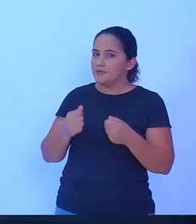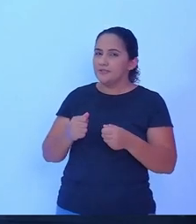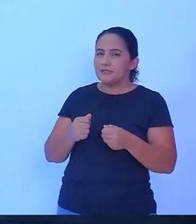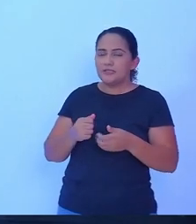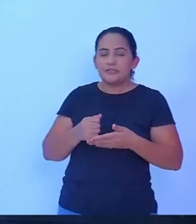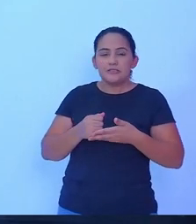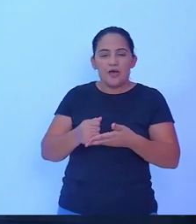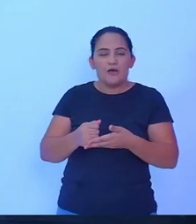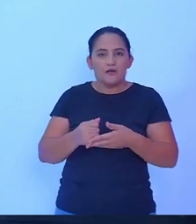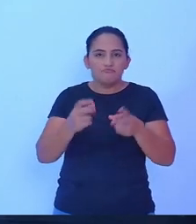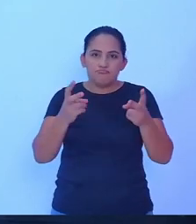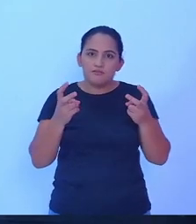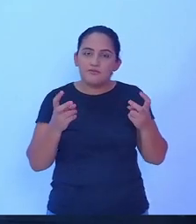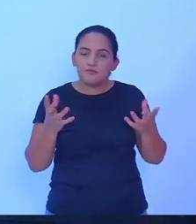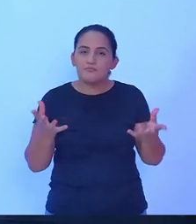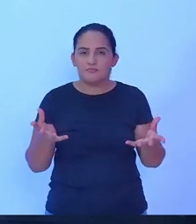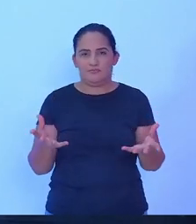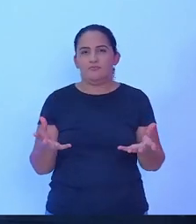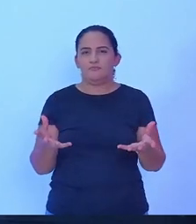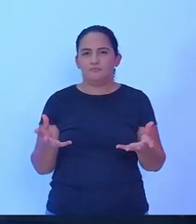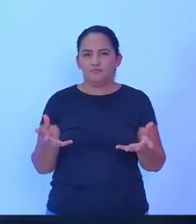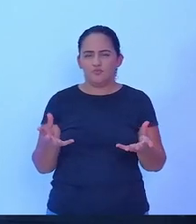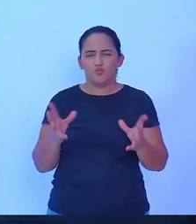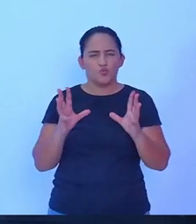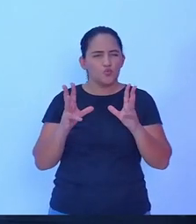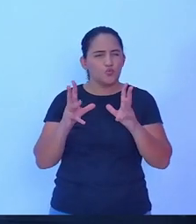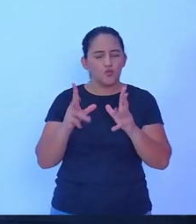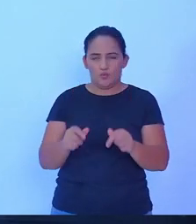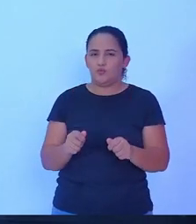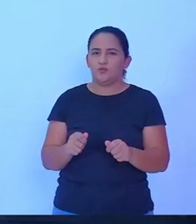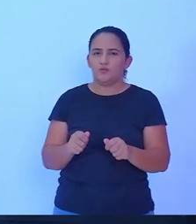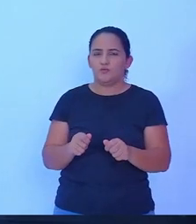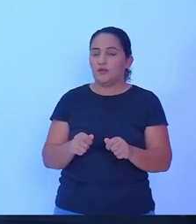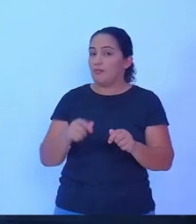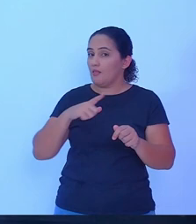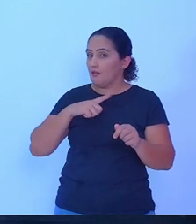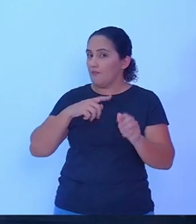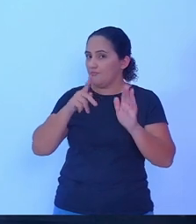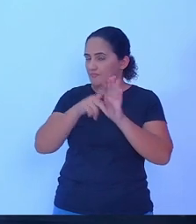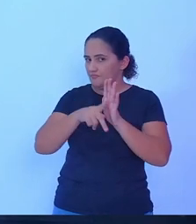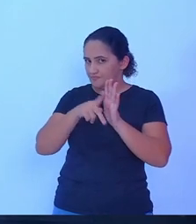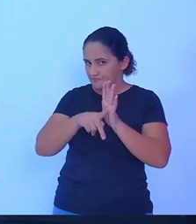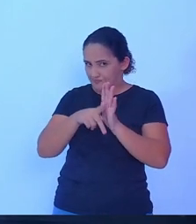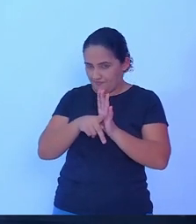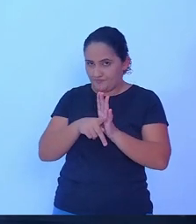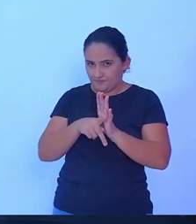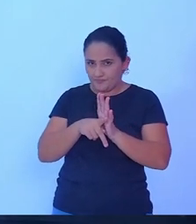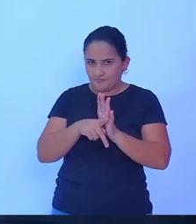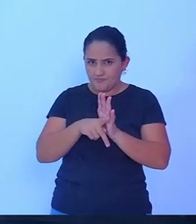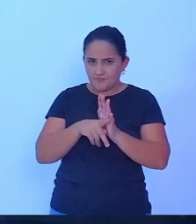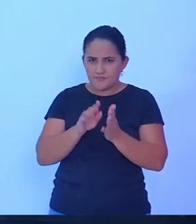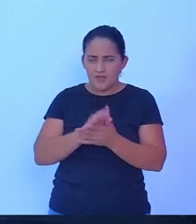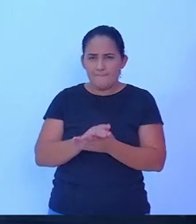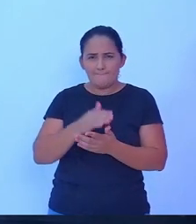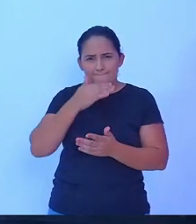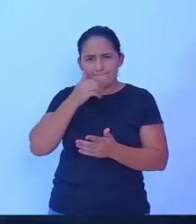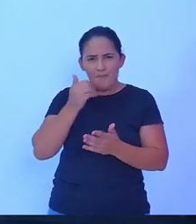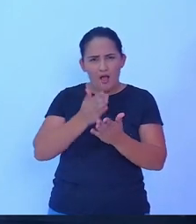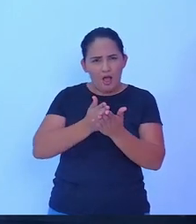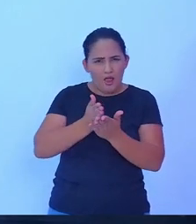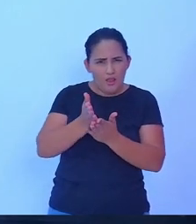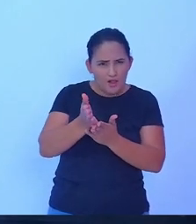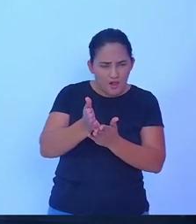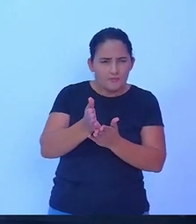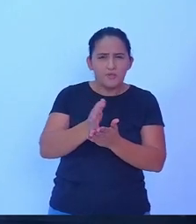pequenos produtores agricultores rurais. Temos o projeto do nosso município, que é o melhor caminho, temos a